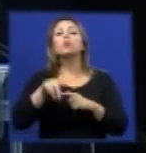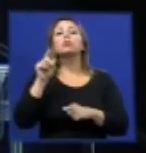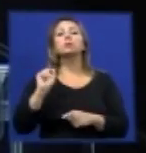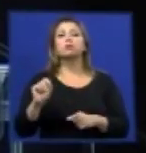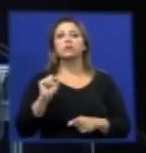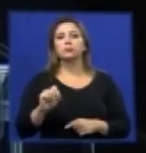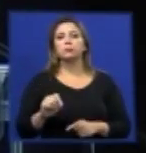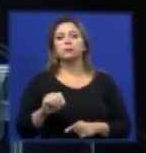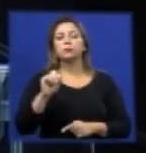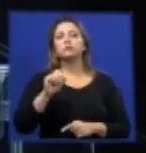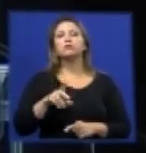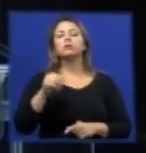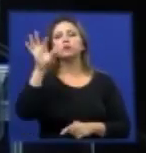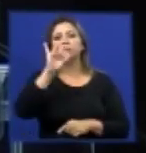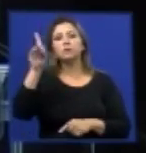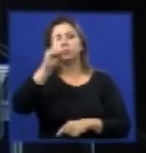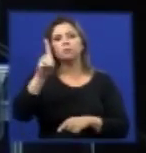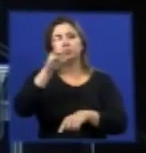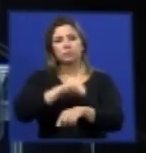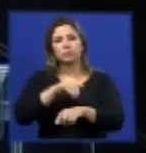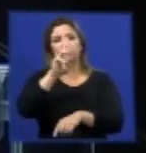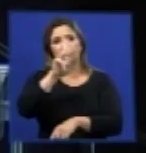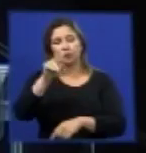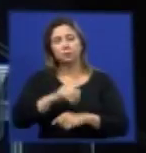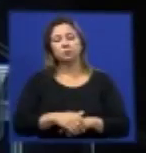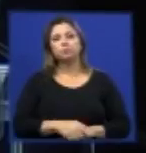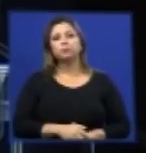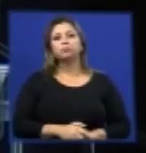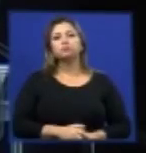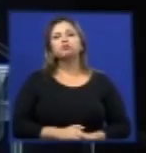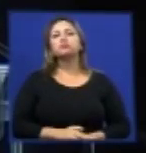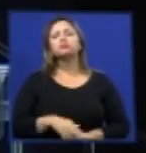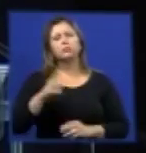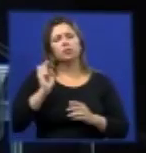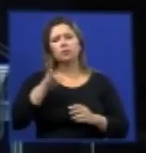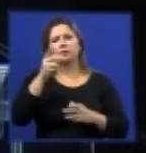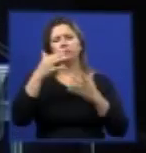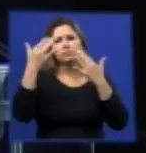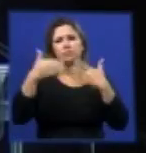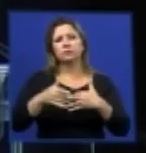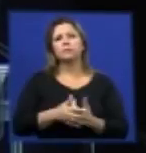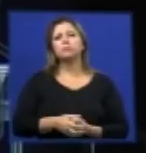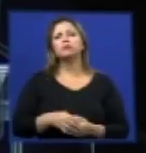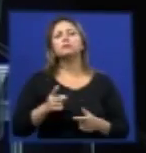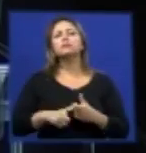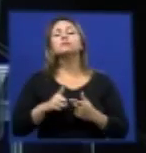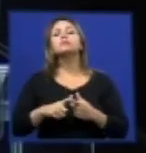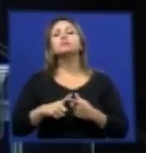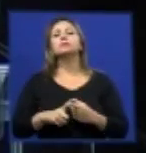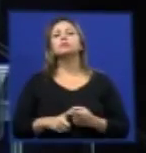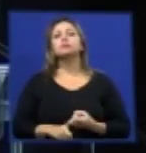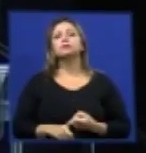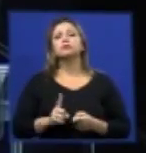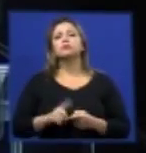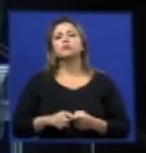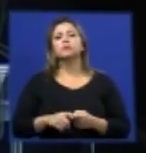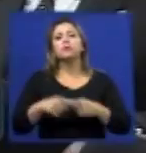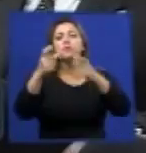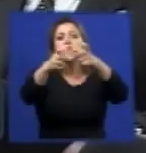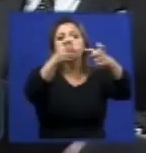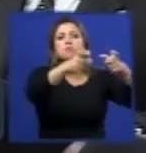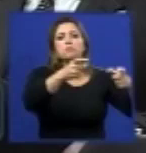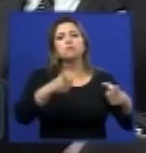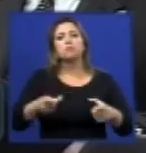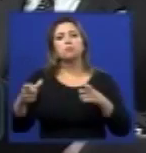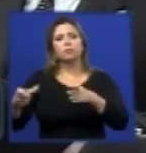o Aedes aegypti eu vou falar bastante dele aqui por quê? porque essas áreas elas estão